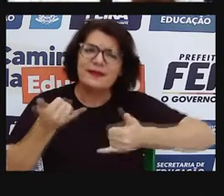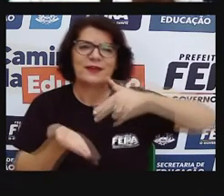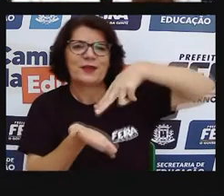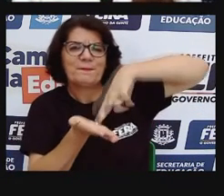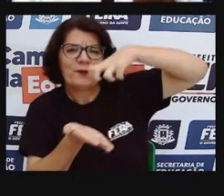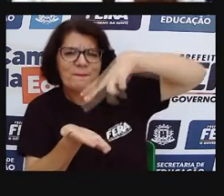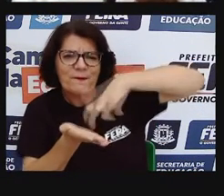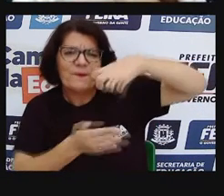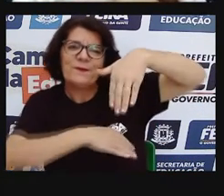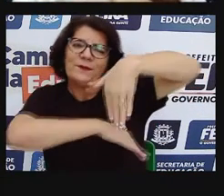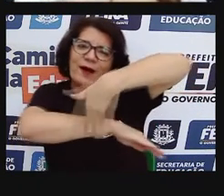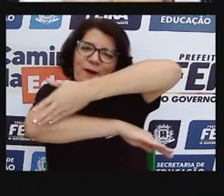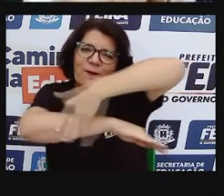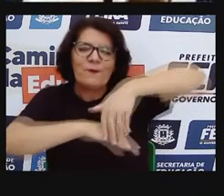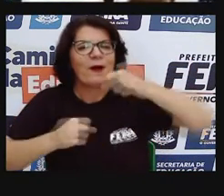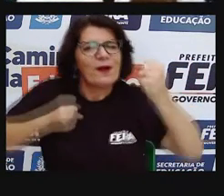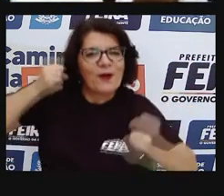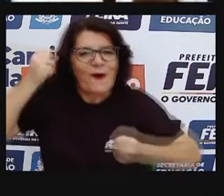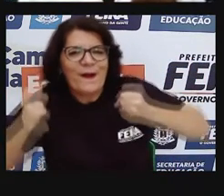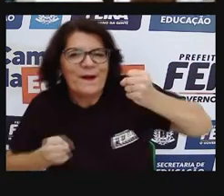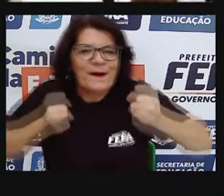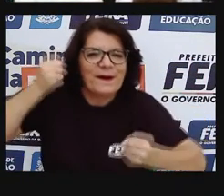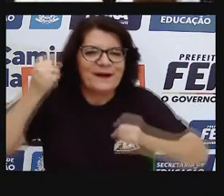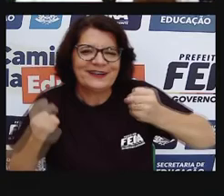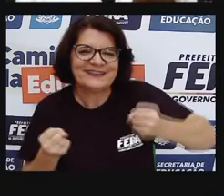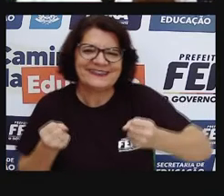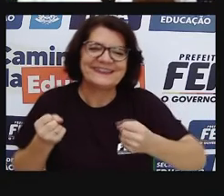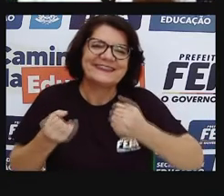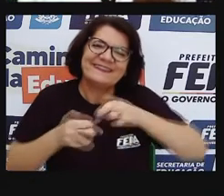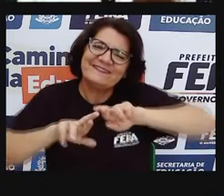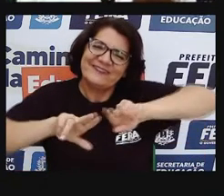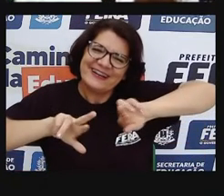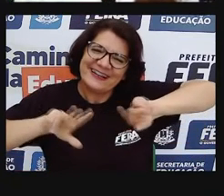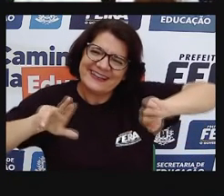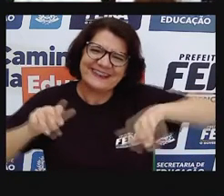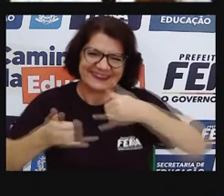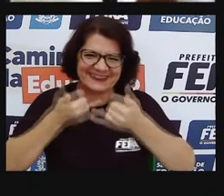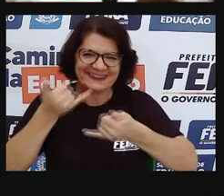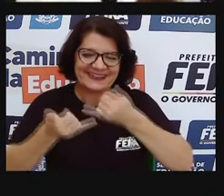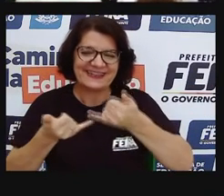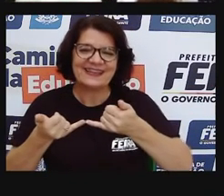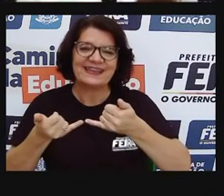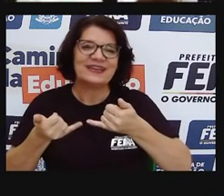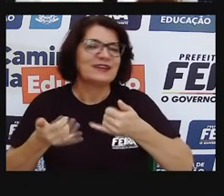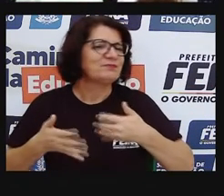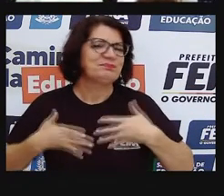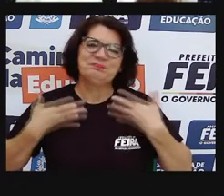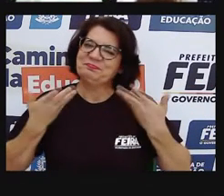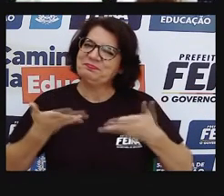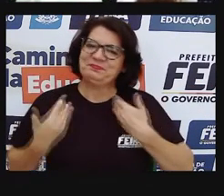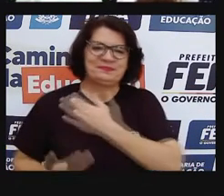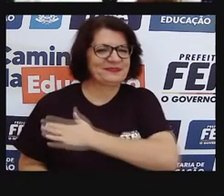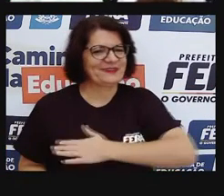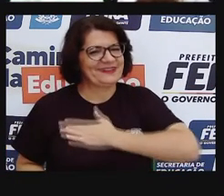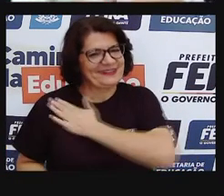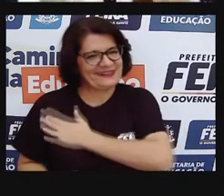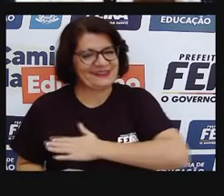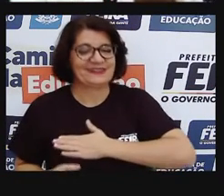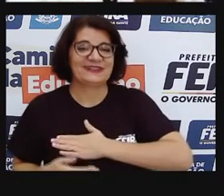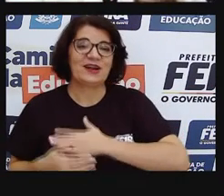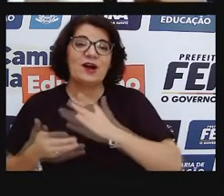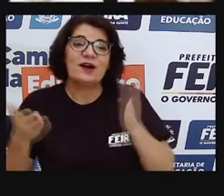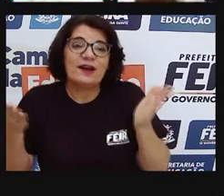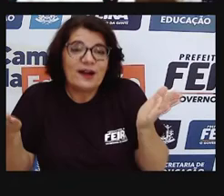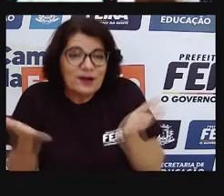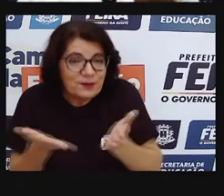rua, que brincou, né, com esse tanto de brincadeira que eu falei agora, que se divertiu com esses